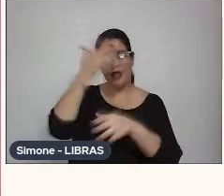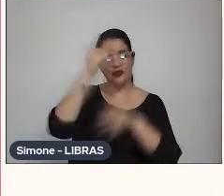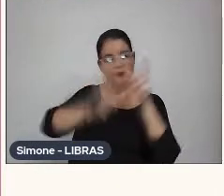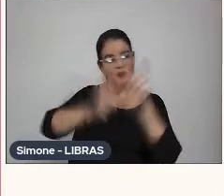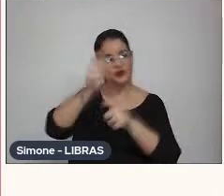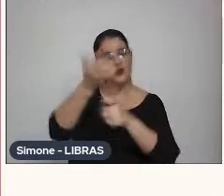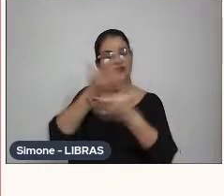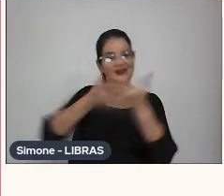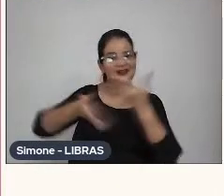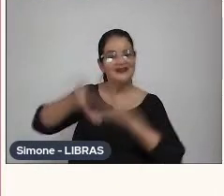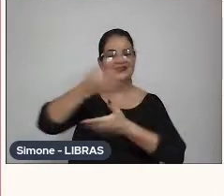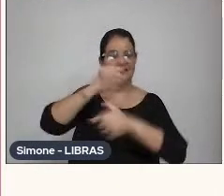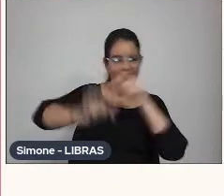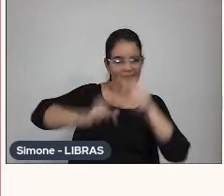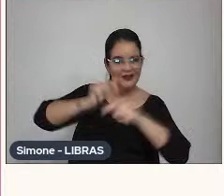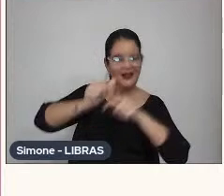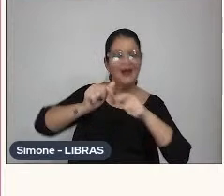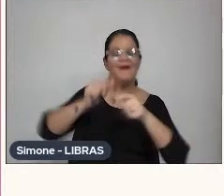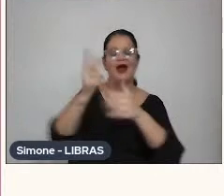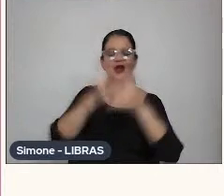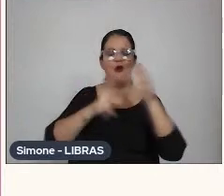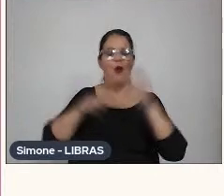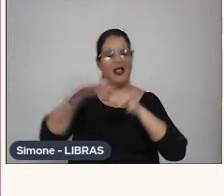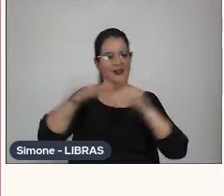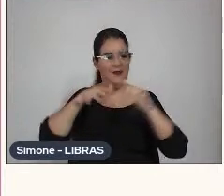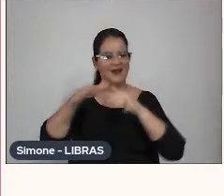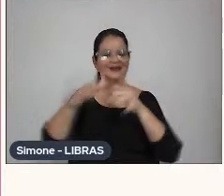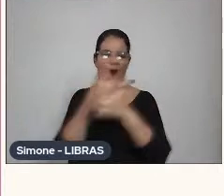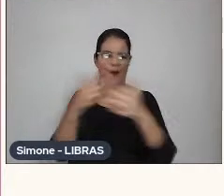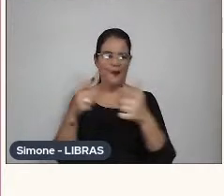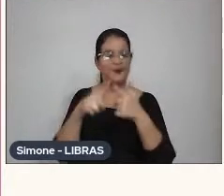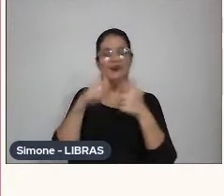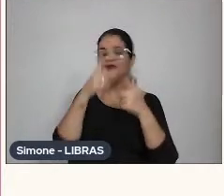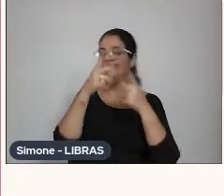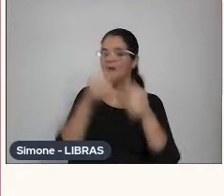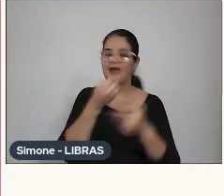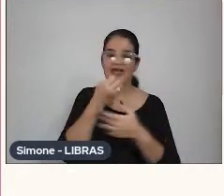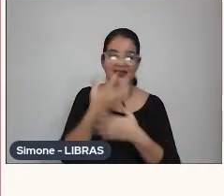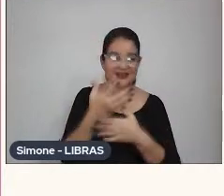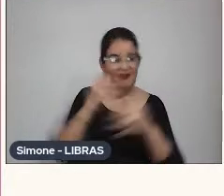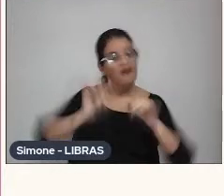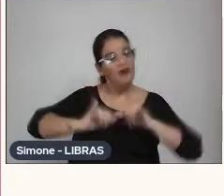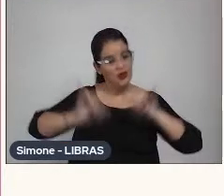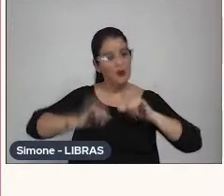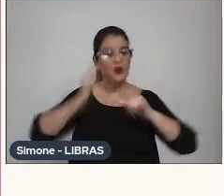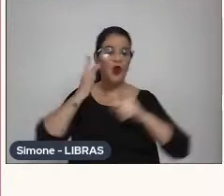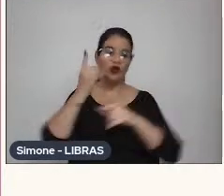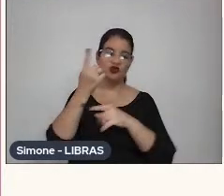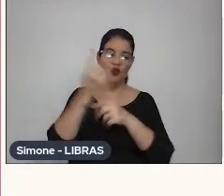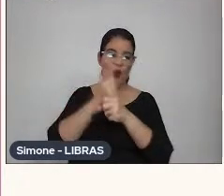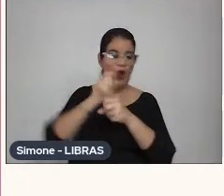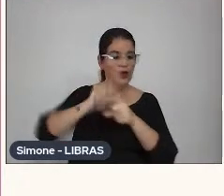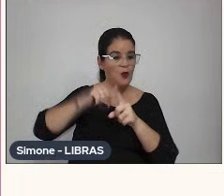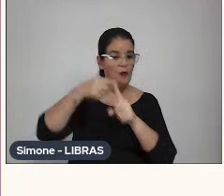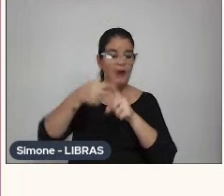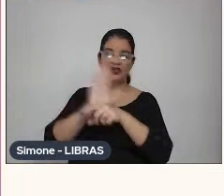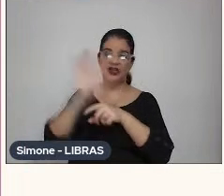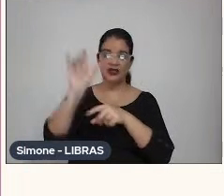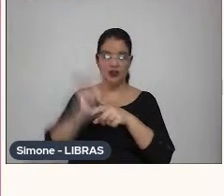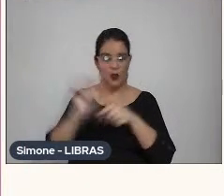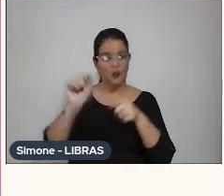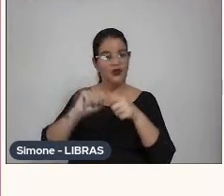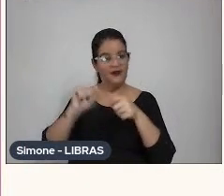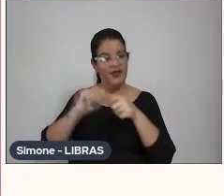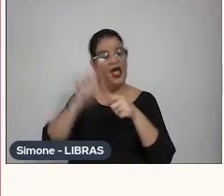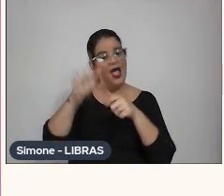animação, é, foi bem assim, foi, foi sofrido, eu acho que eu fiquei mais de um ano fazendo esse curta, na verdade era um